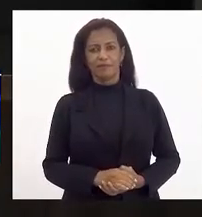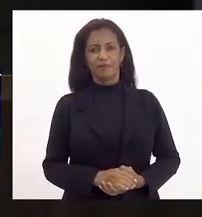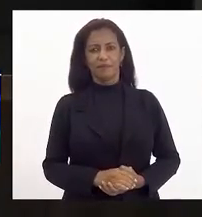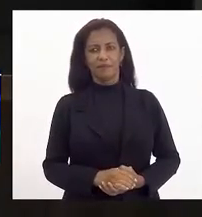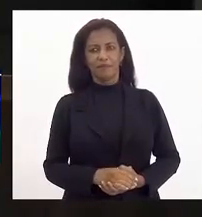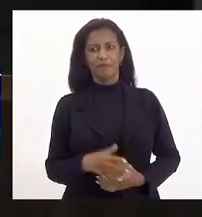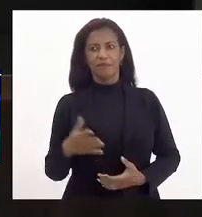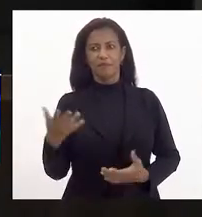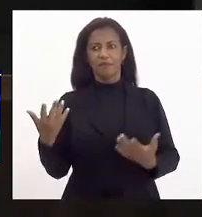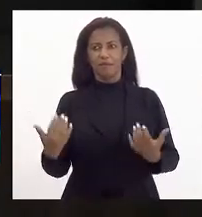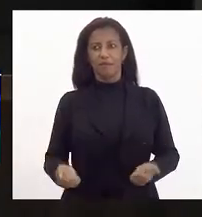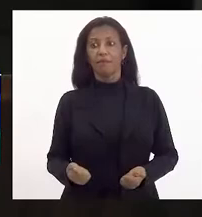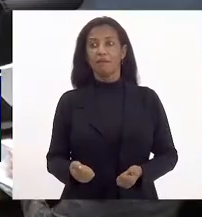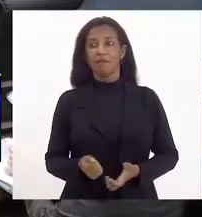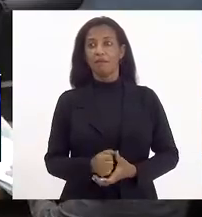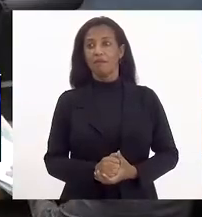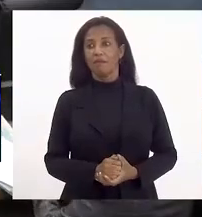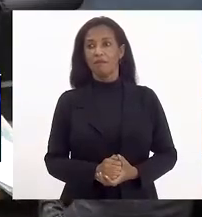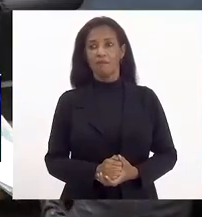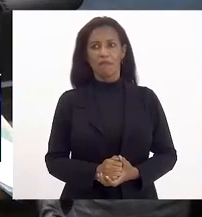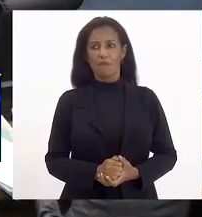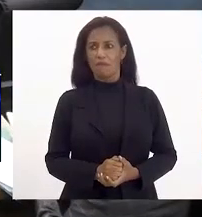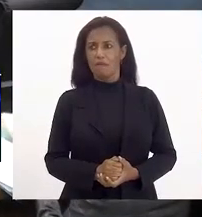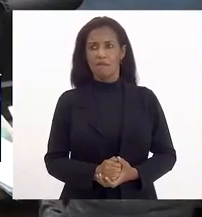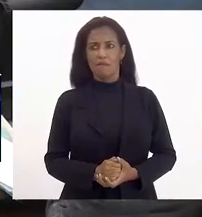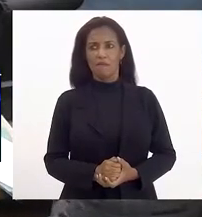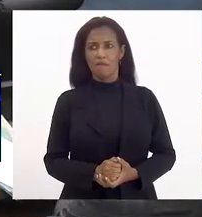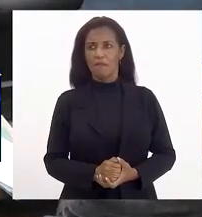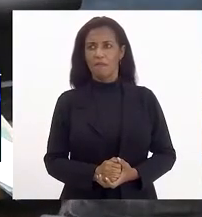Vamos à pauta, por favor. Fica aqui um pouquinho.